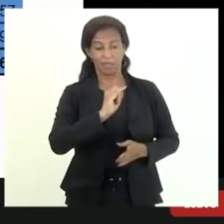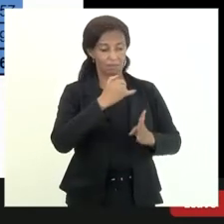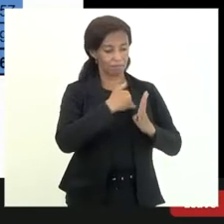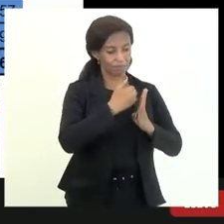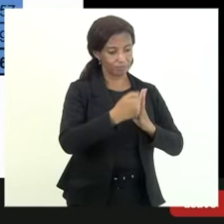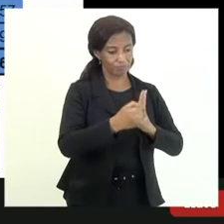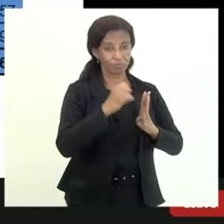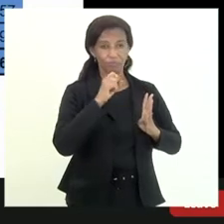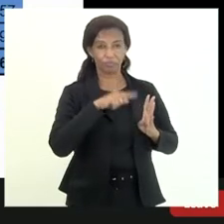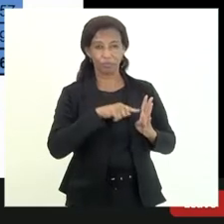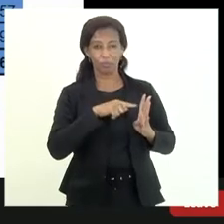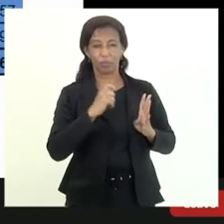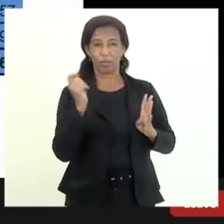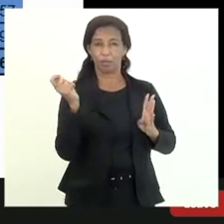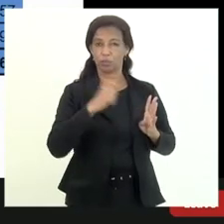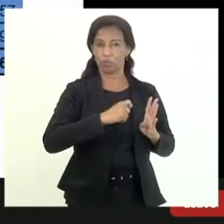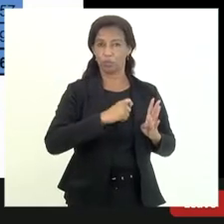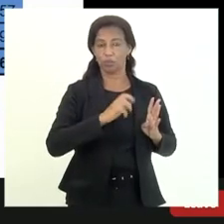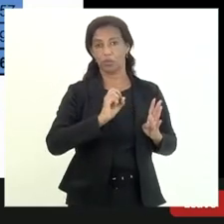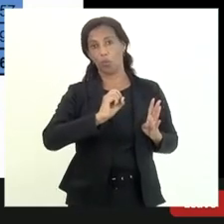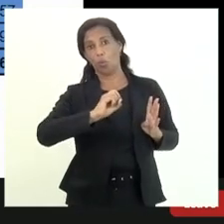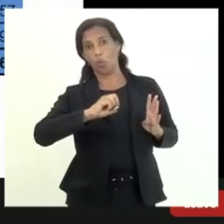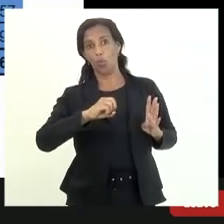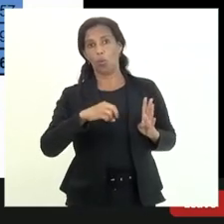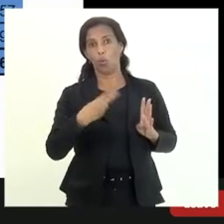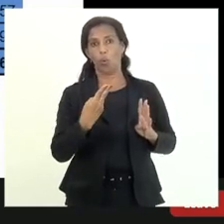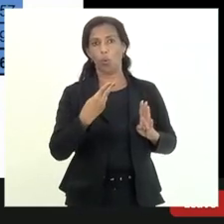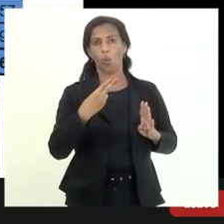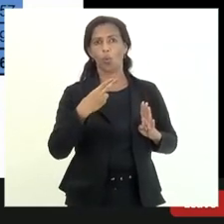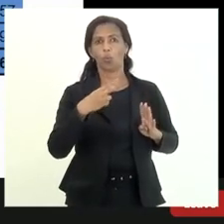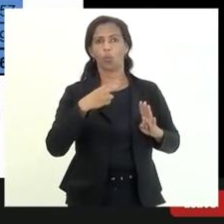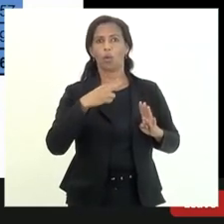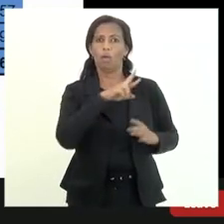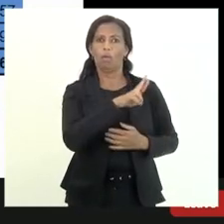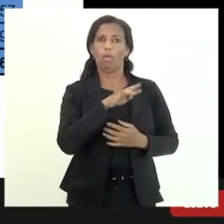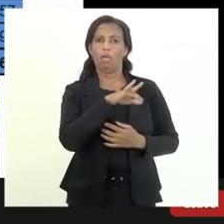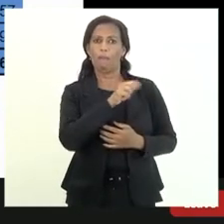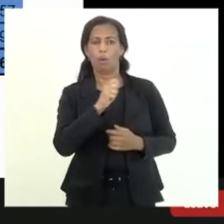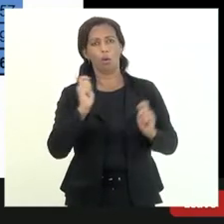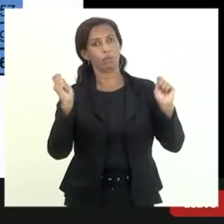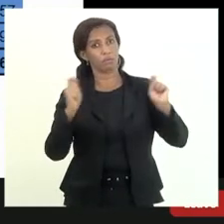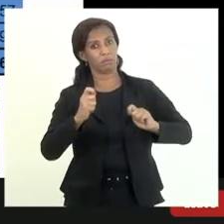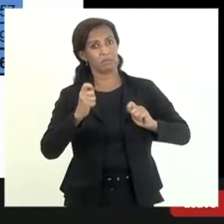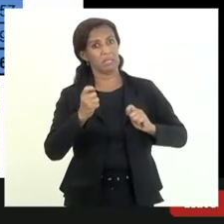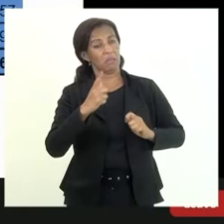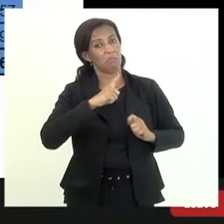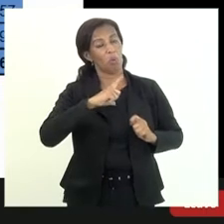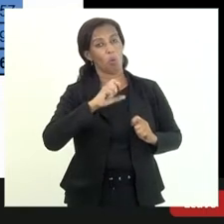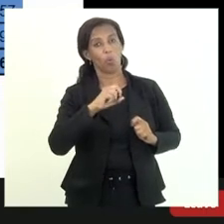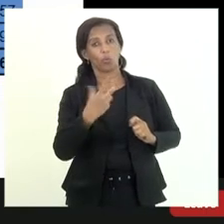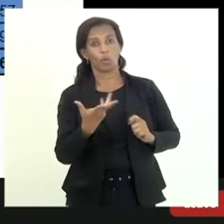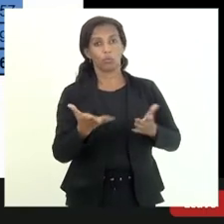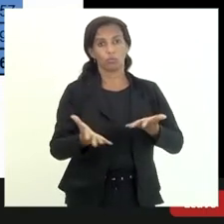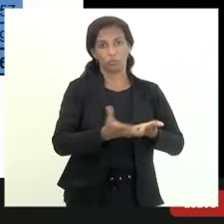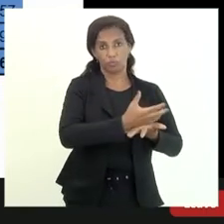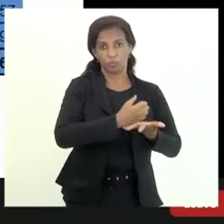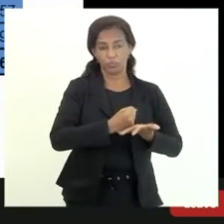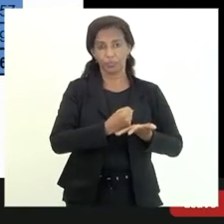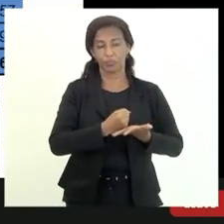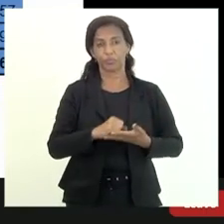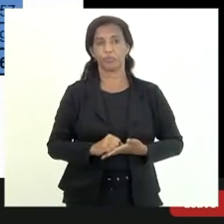considerado possível ou de exigibilidade remota de uma probabilidade remota de recuperação